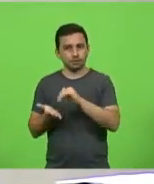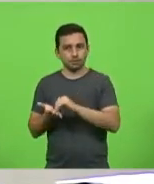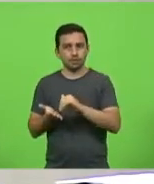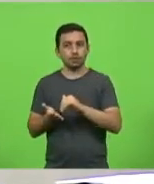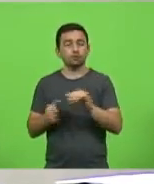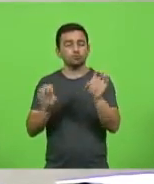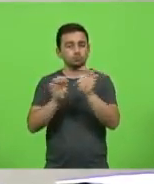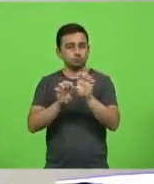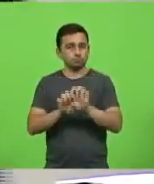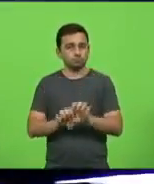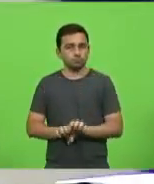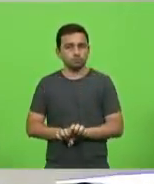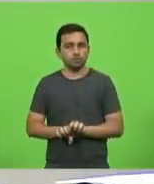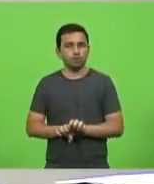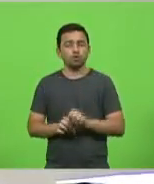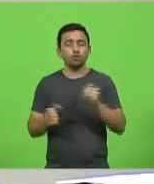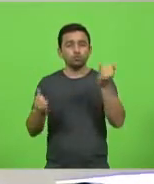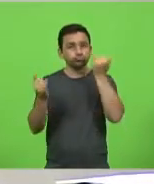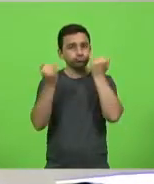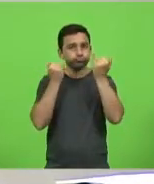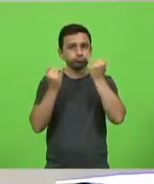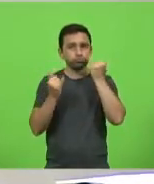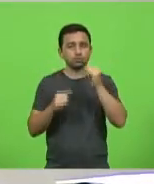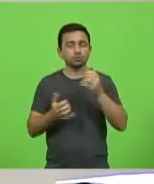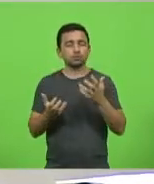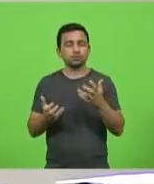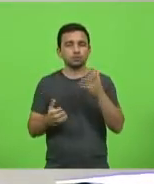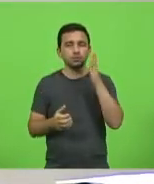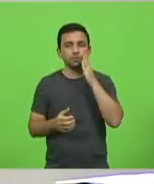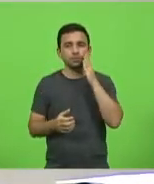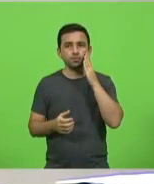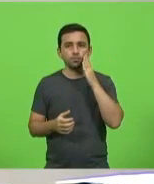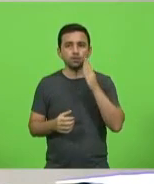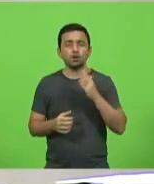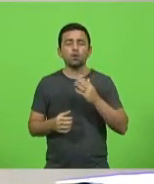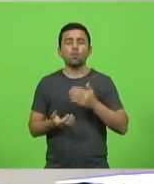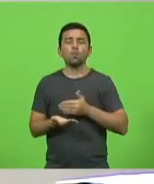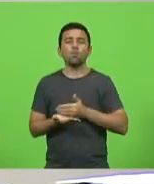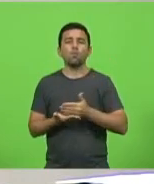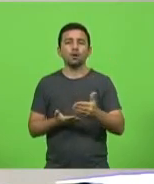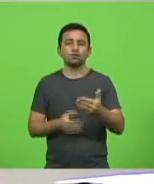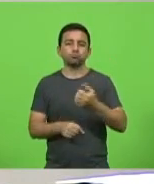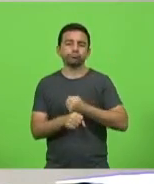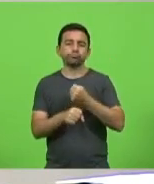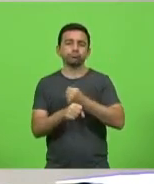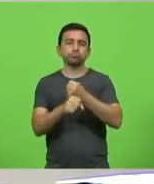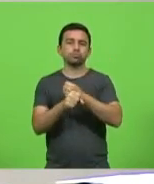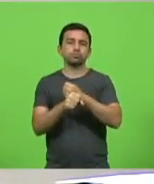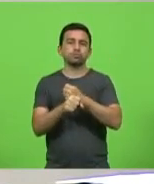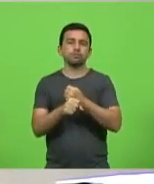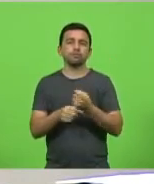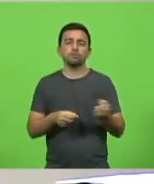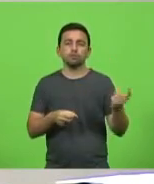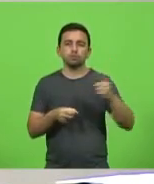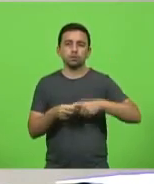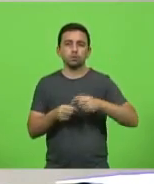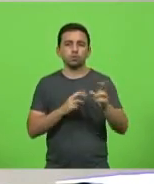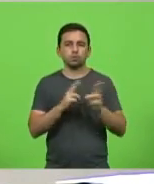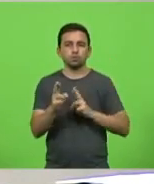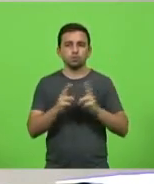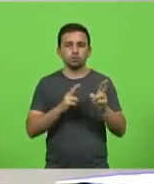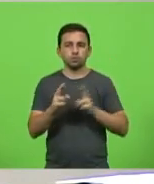Infraestrutura informações acerca do efetivo do início das obras da recuperação do pavimento de rodovia